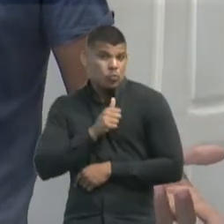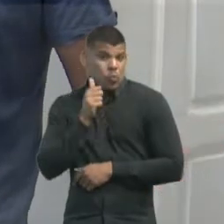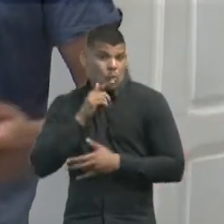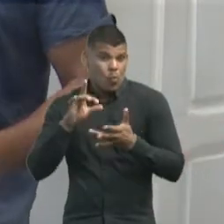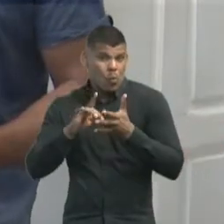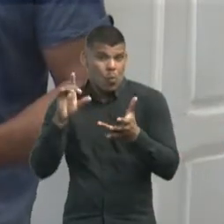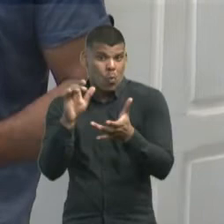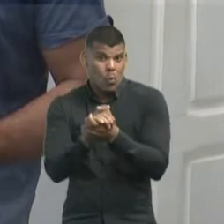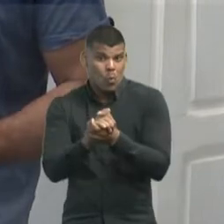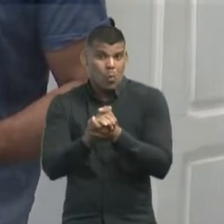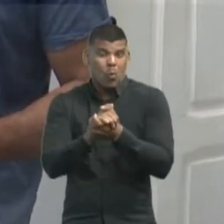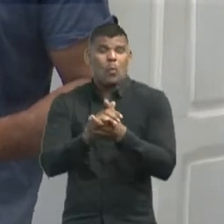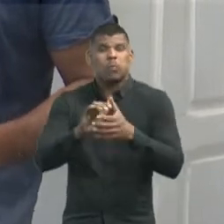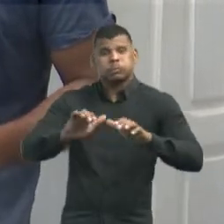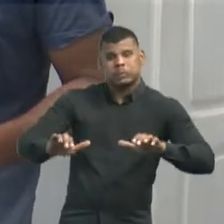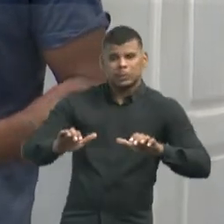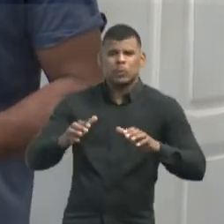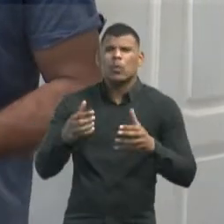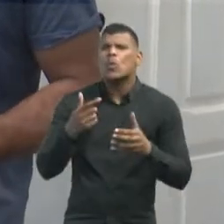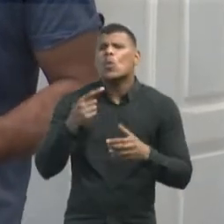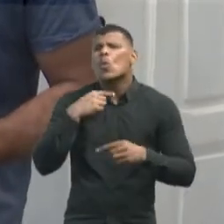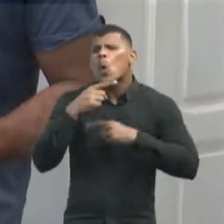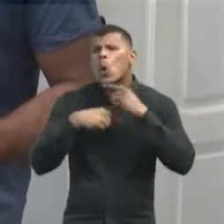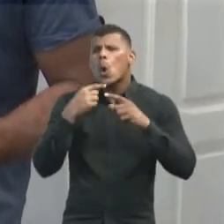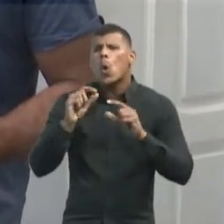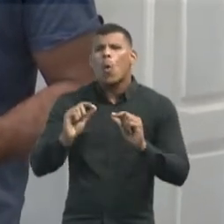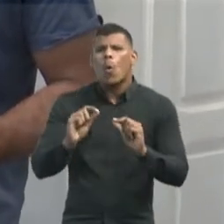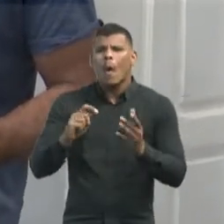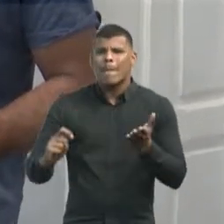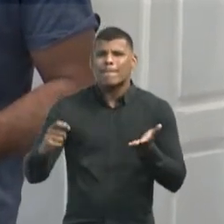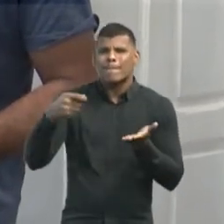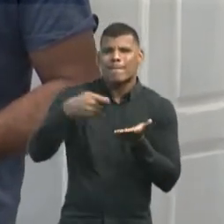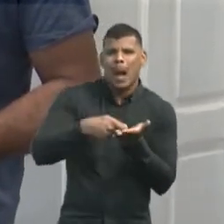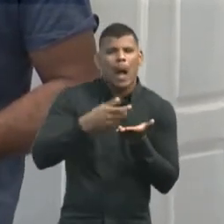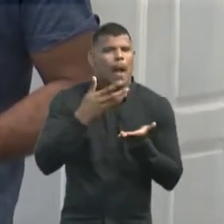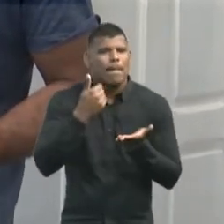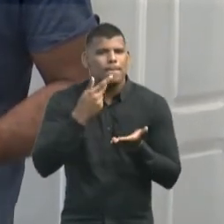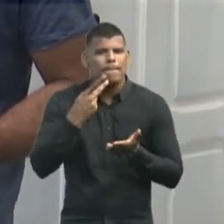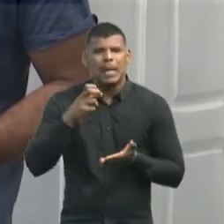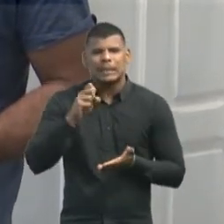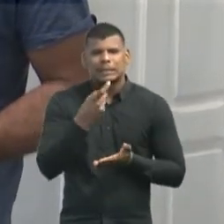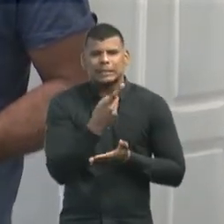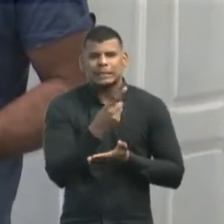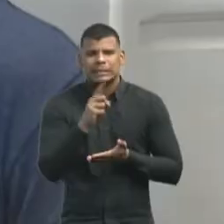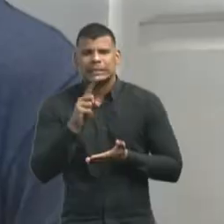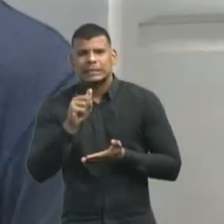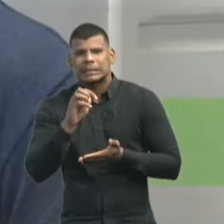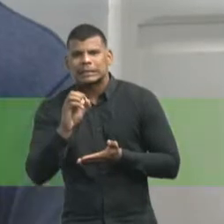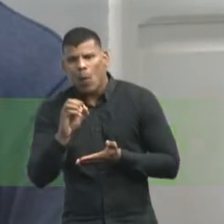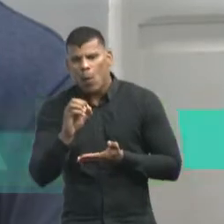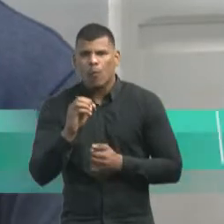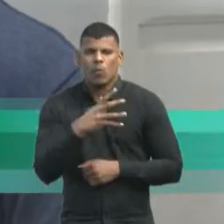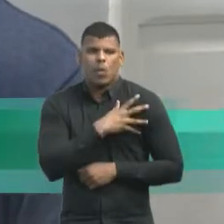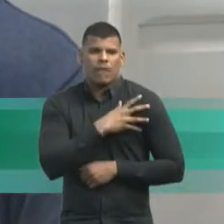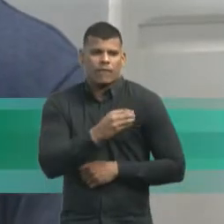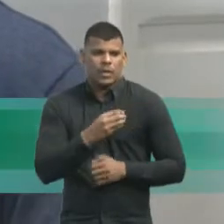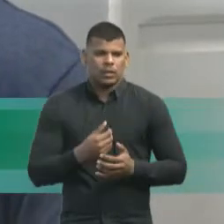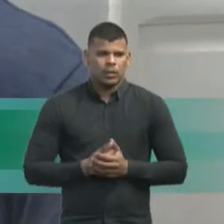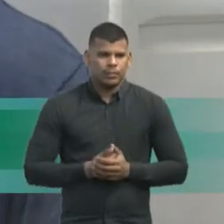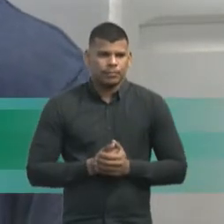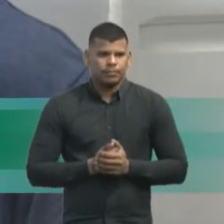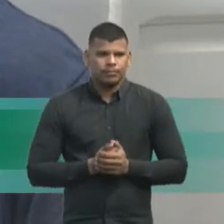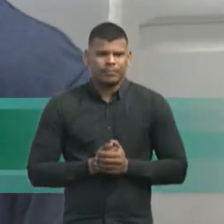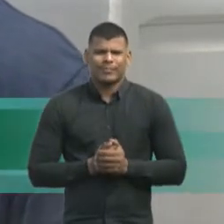conseguiam entrar em um acordo sobre o pagamento da pensão alimentícia das filhas. A gente não tinha diálogo porque sempre